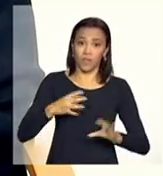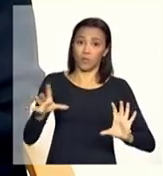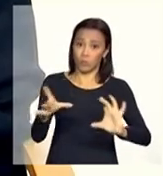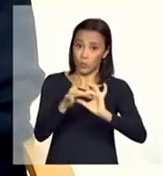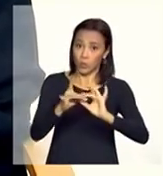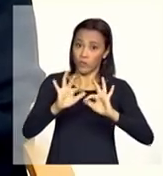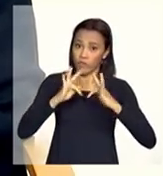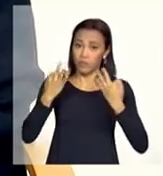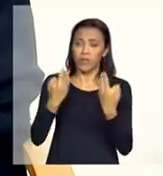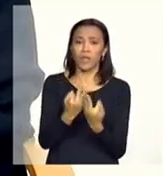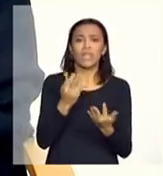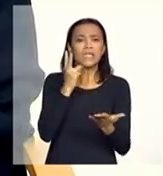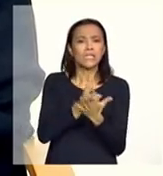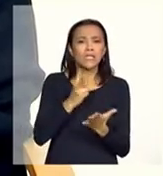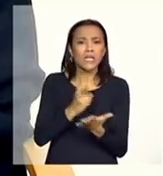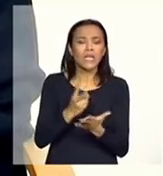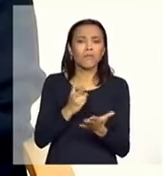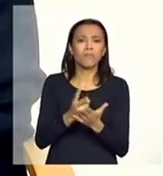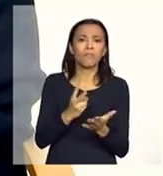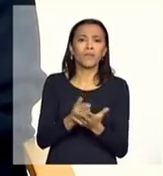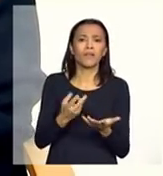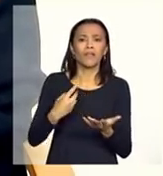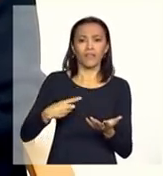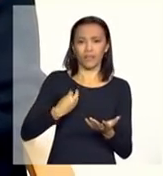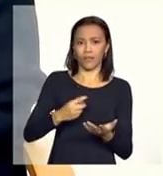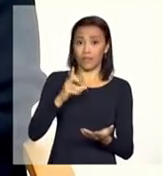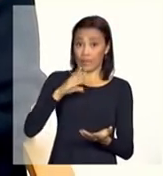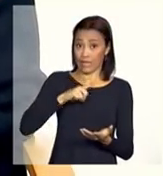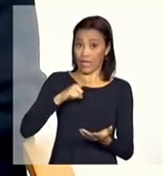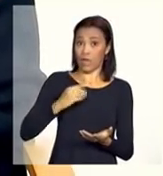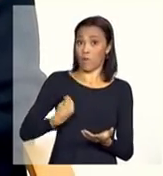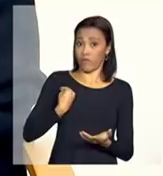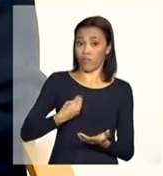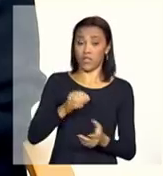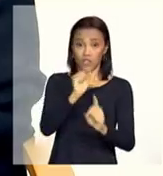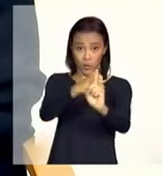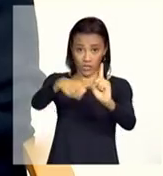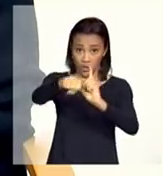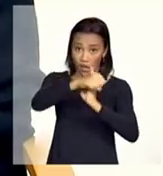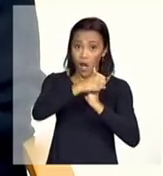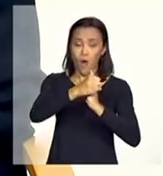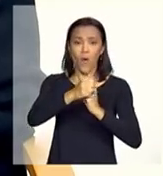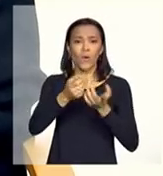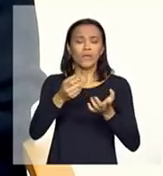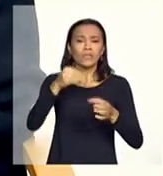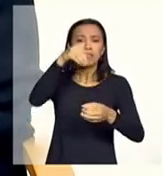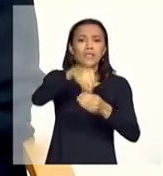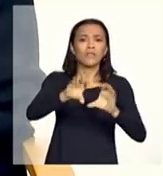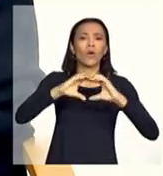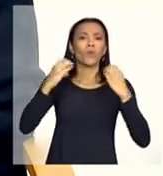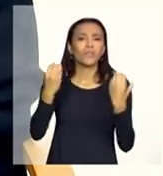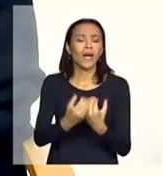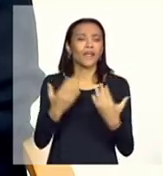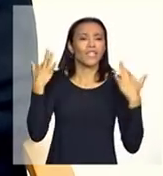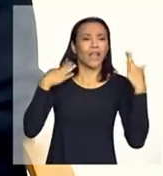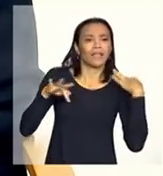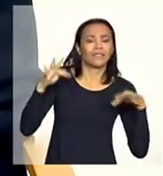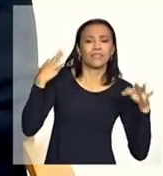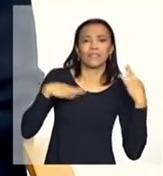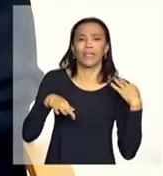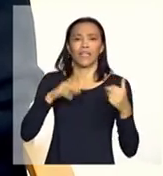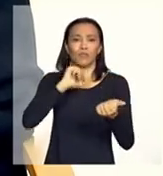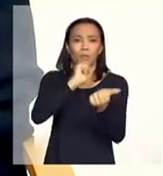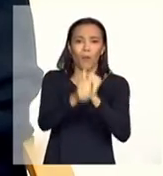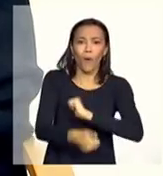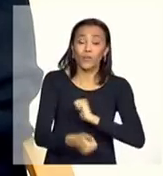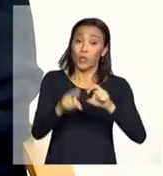procurando socializar, tendo dentro da própria comunidade as opções para lazer, para esporte, por